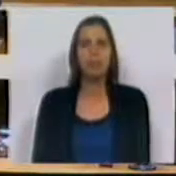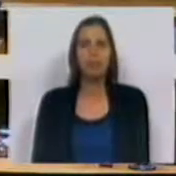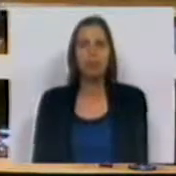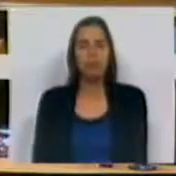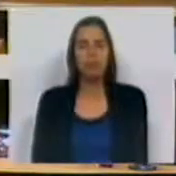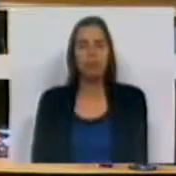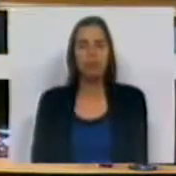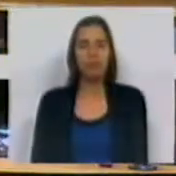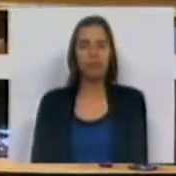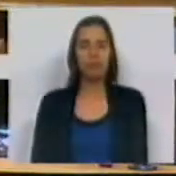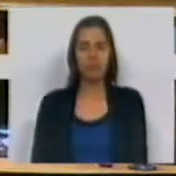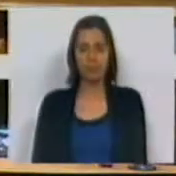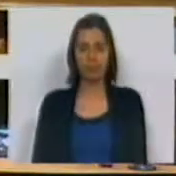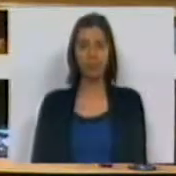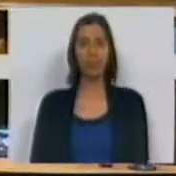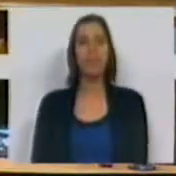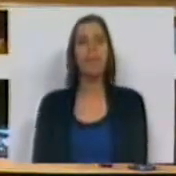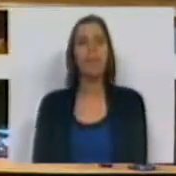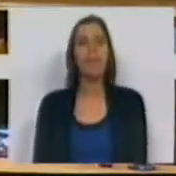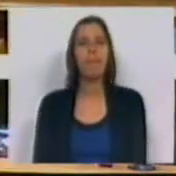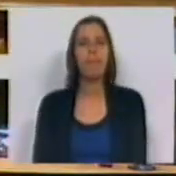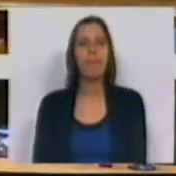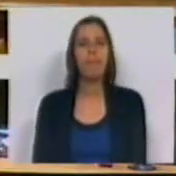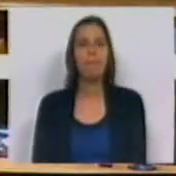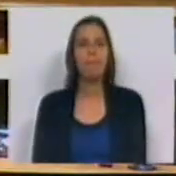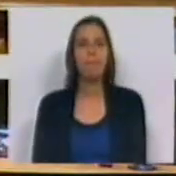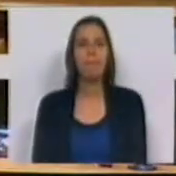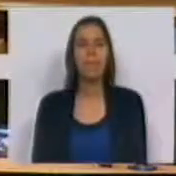Obrigado. Obrigado. Obrigado. Obrigado.